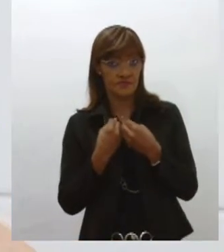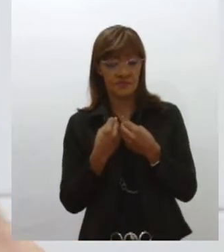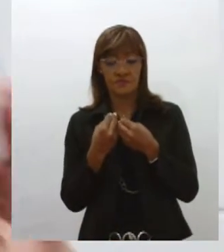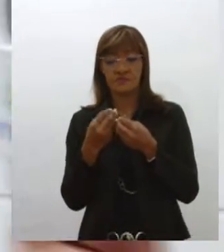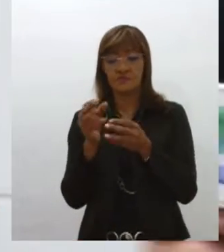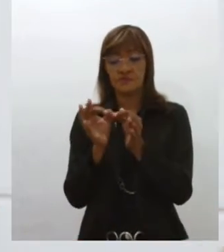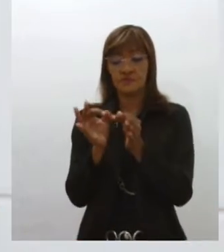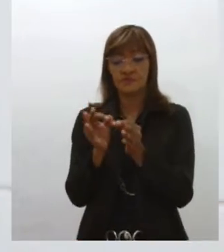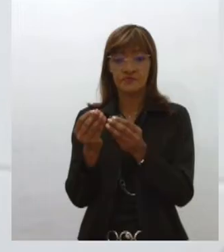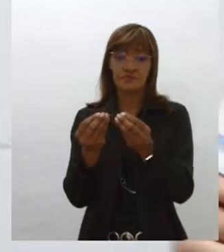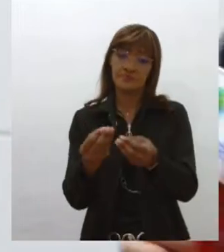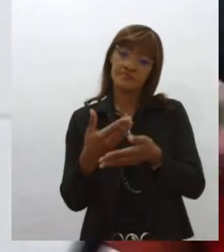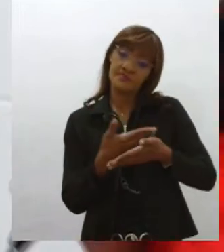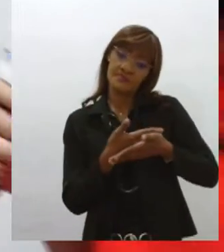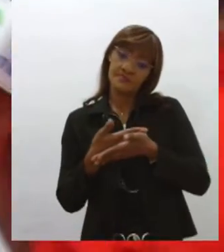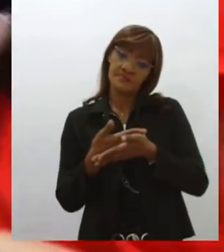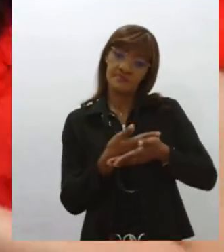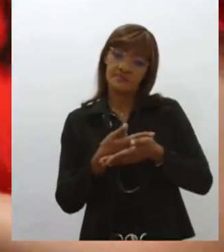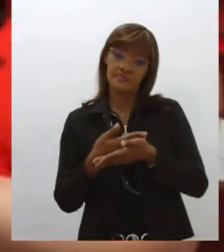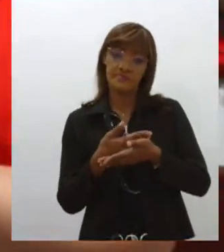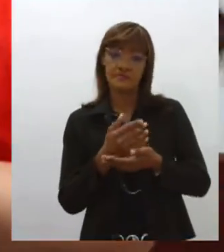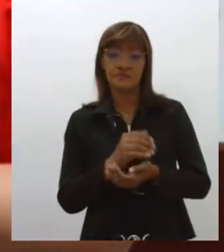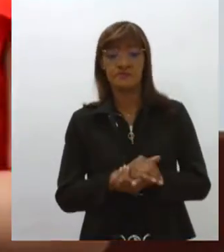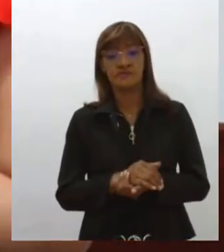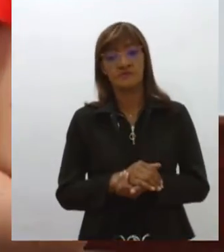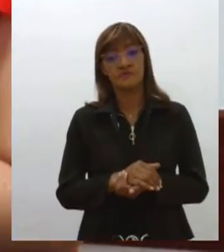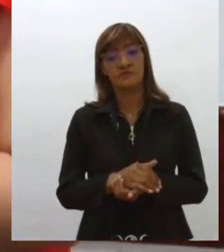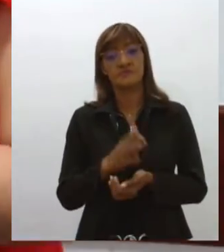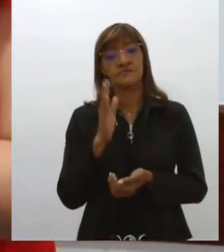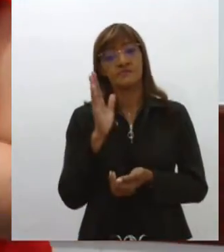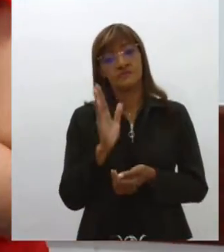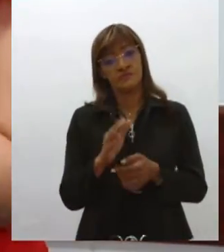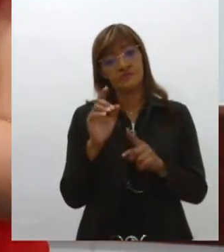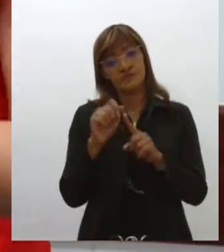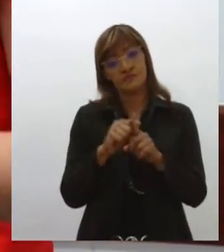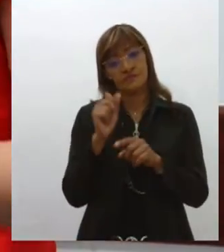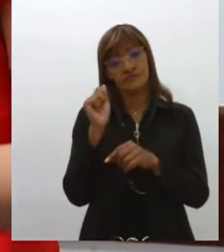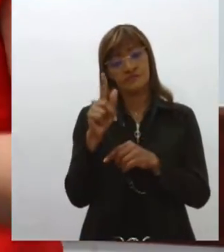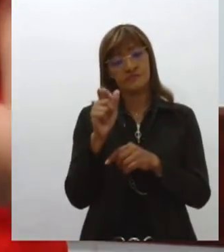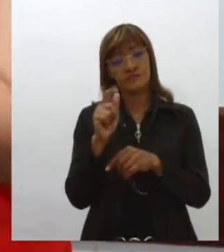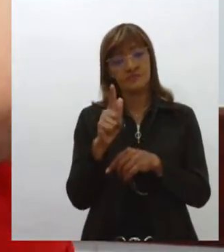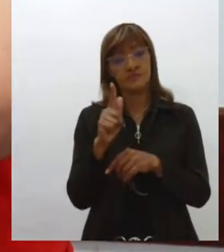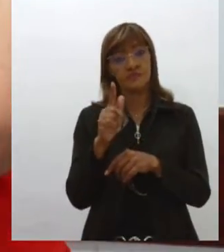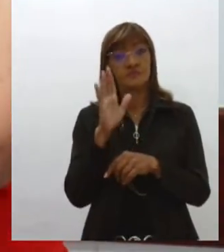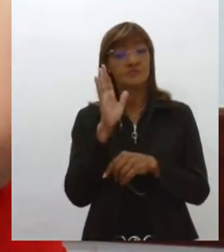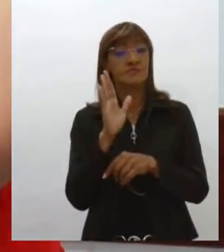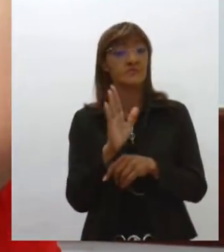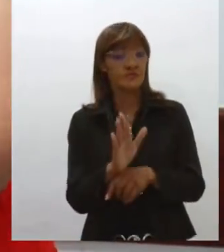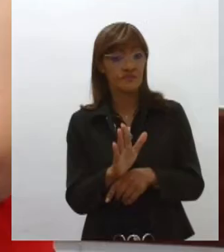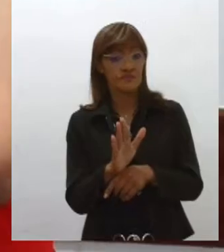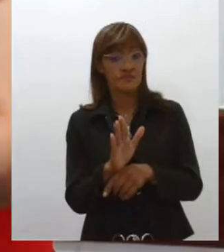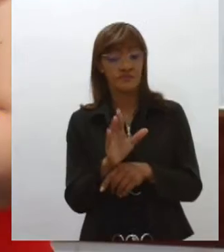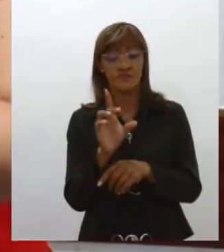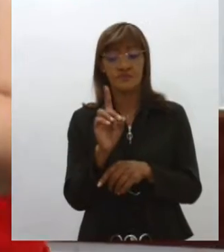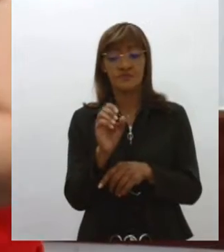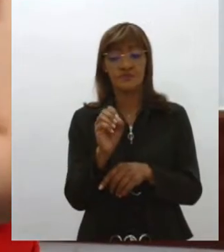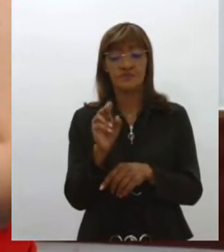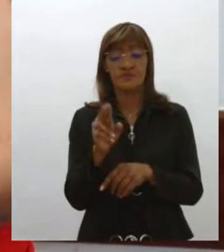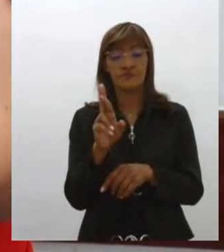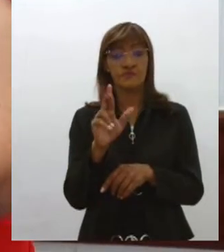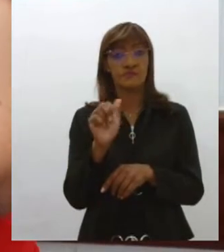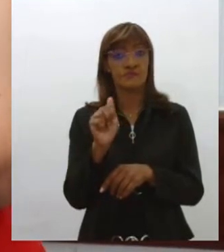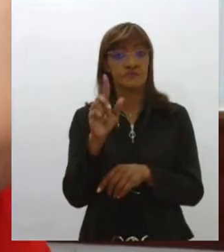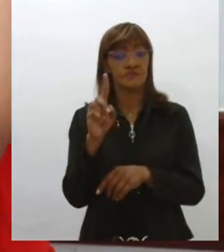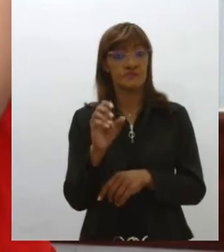bebês. A gente fala bastante sobre a doação de leite no mês de agosto dourado, né? Que é o mês mais voltado para a doação. Mas agora, como você falou nessa questão em